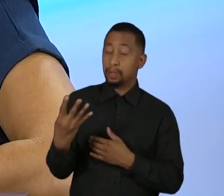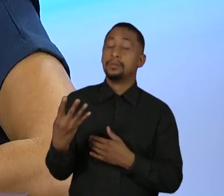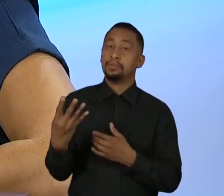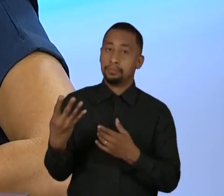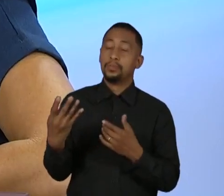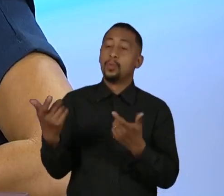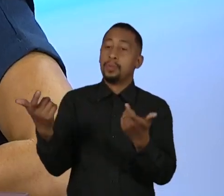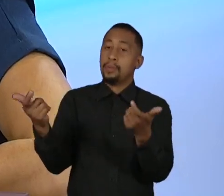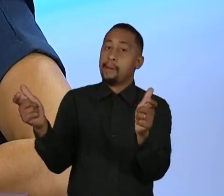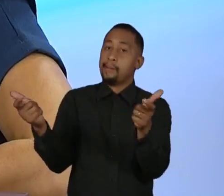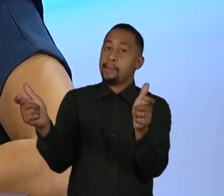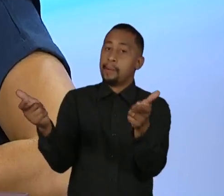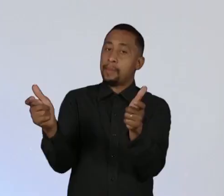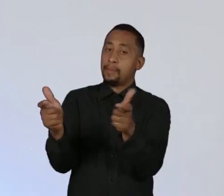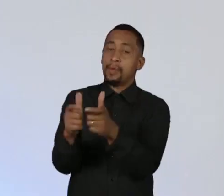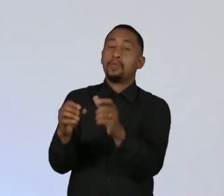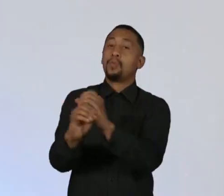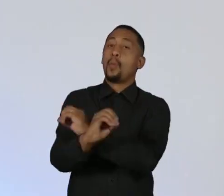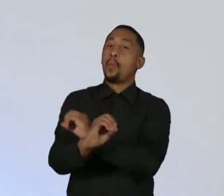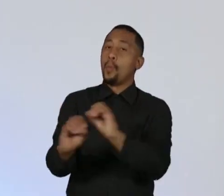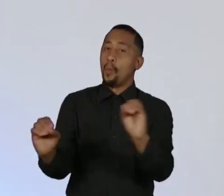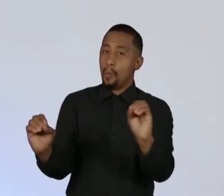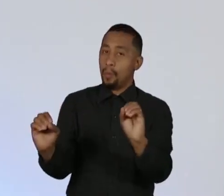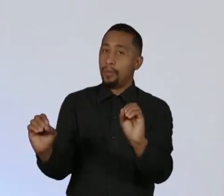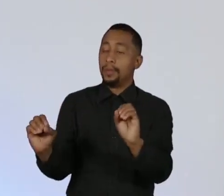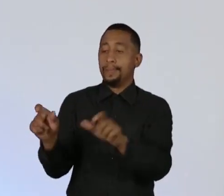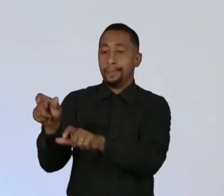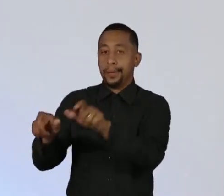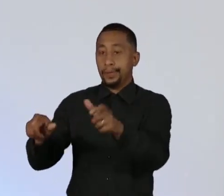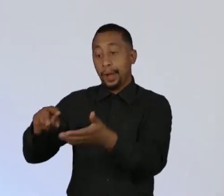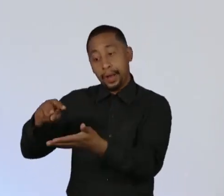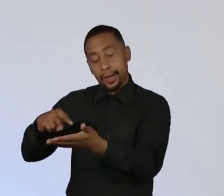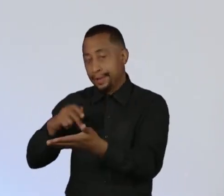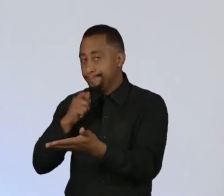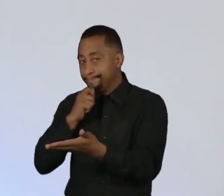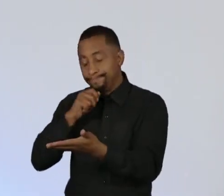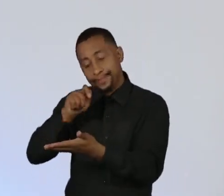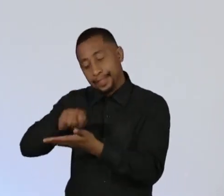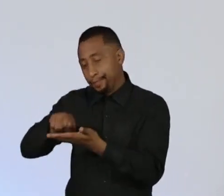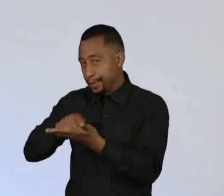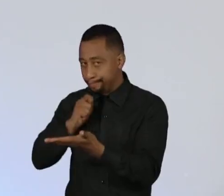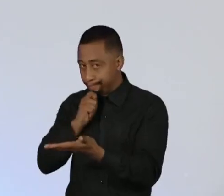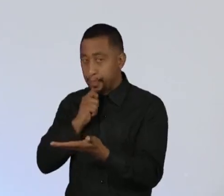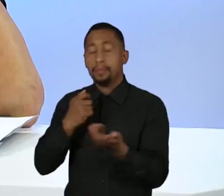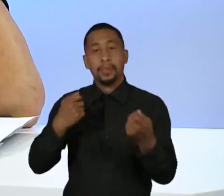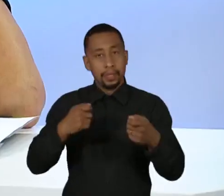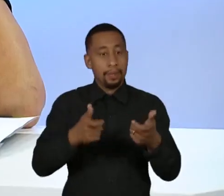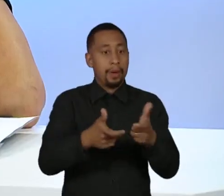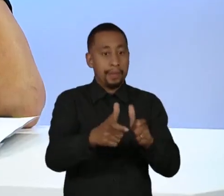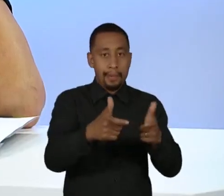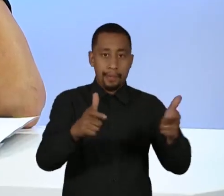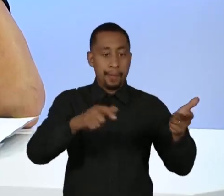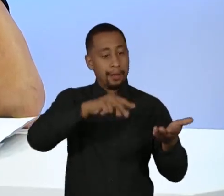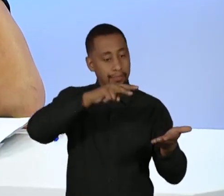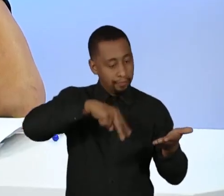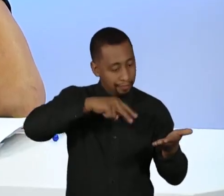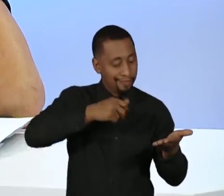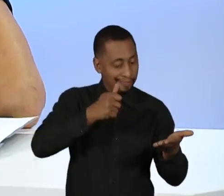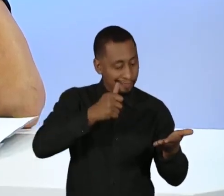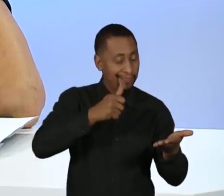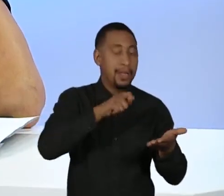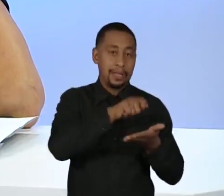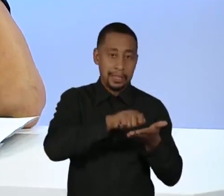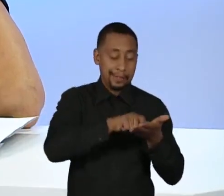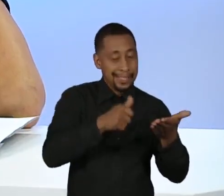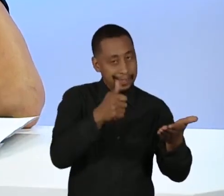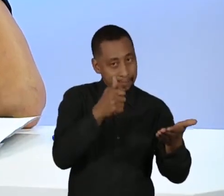analfabetismo, a gente está bem distante disso, mas quando a gente olha para a EJA, para a Educação de Jovens e Adultos, a gente vê que nos últimos anos